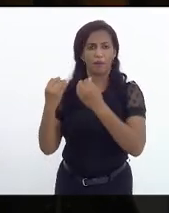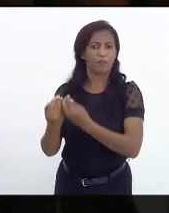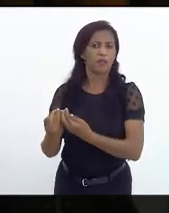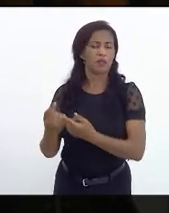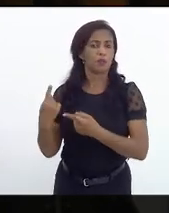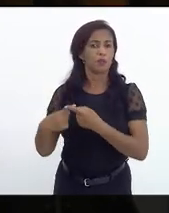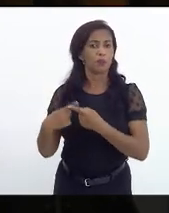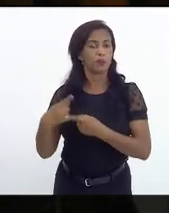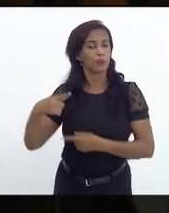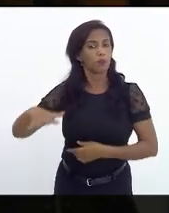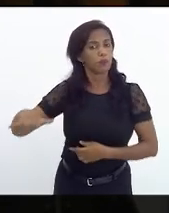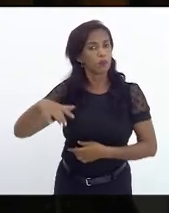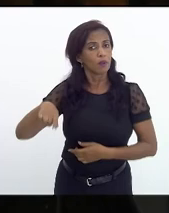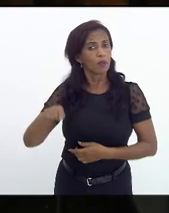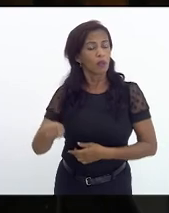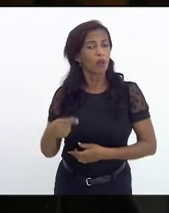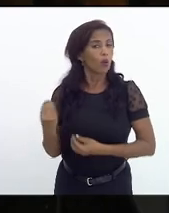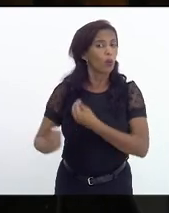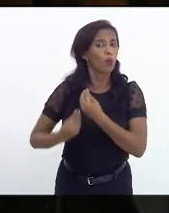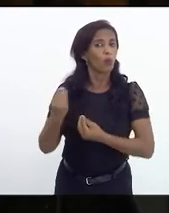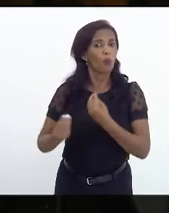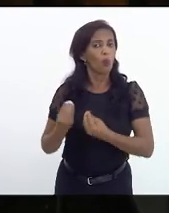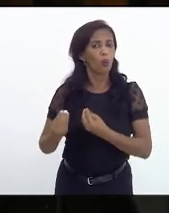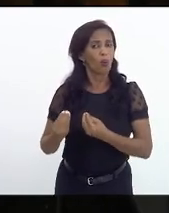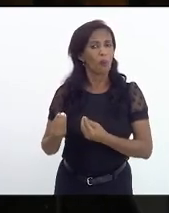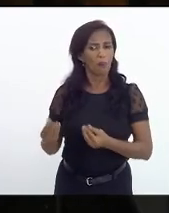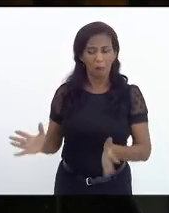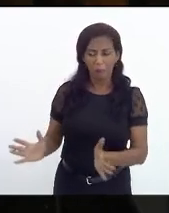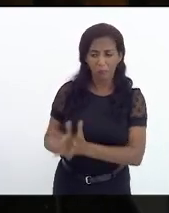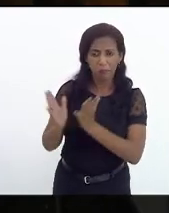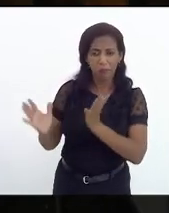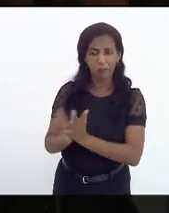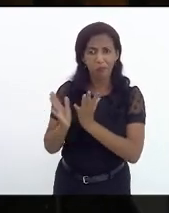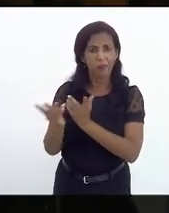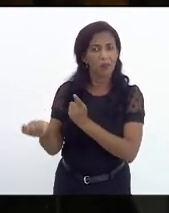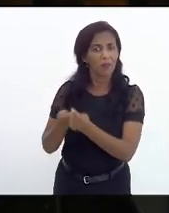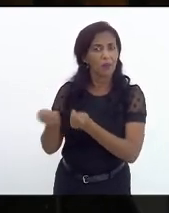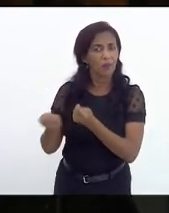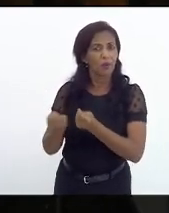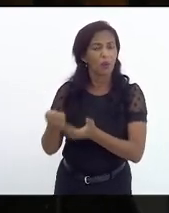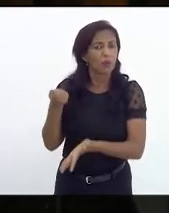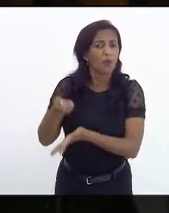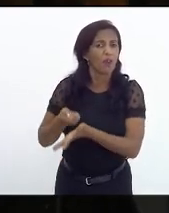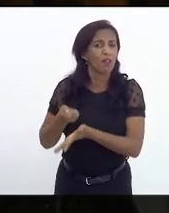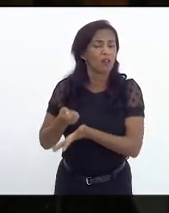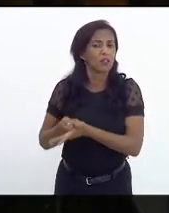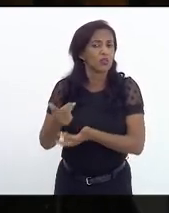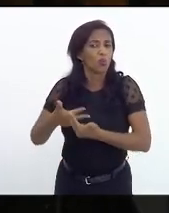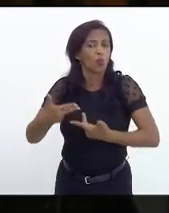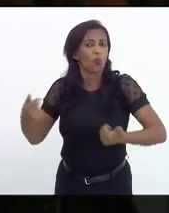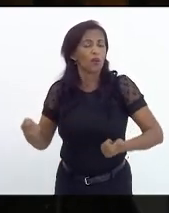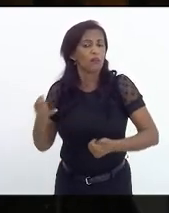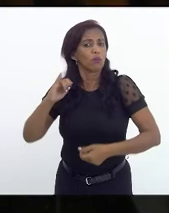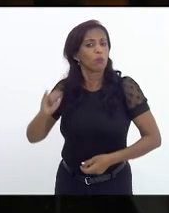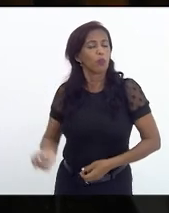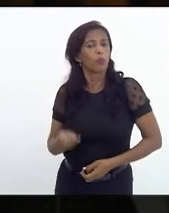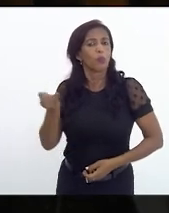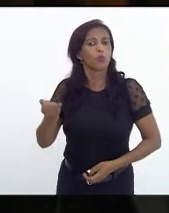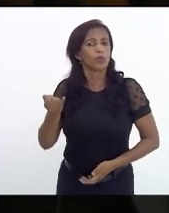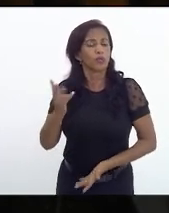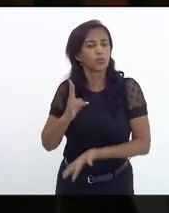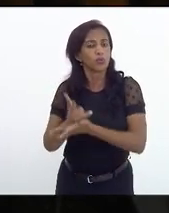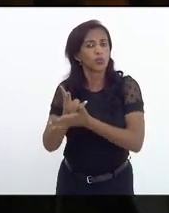da condição de precarização econômica que não não lhes garantia a possibilidade de